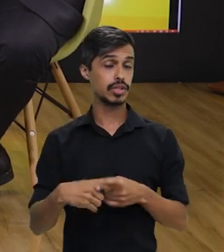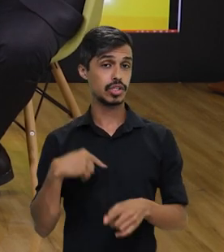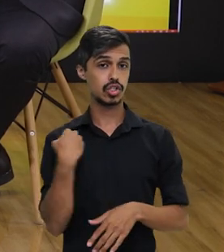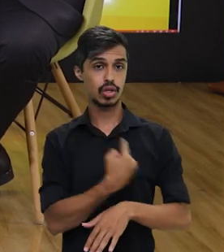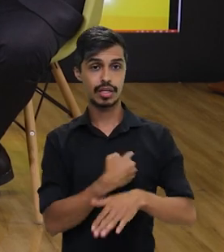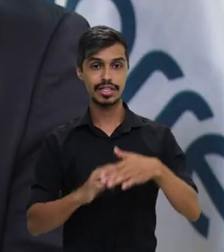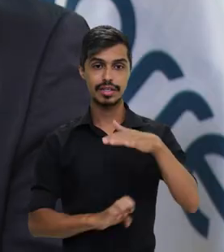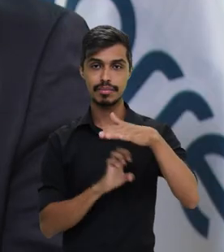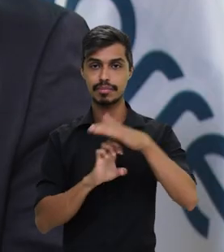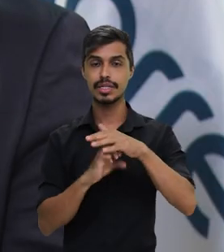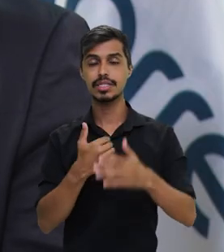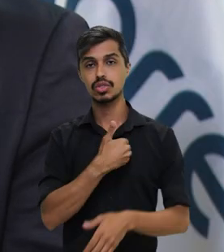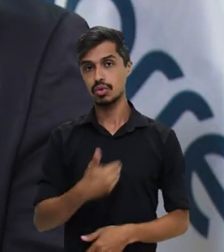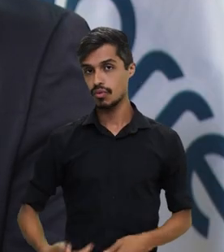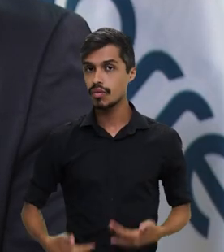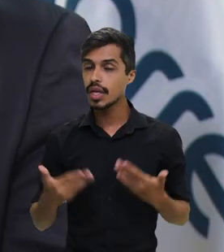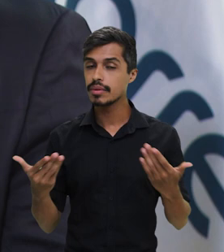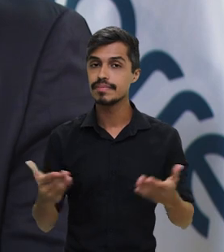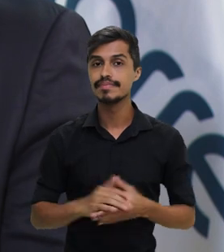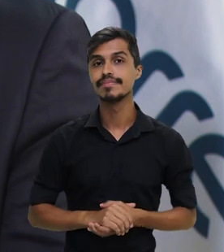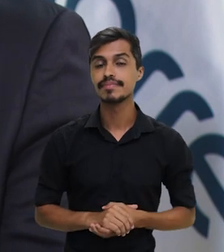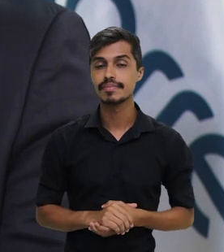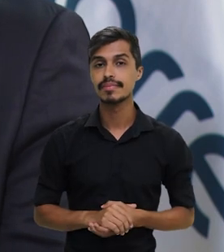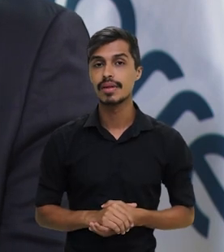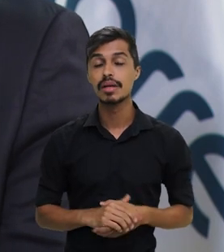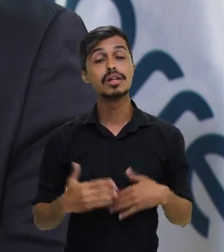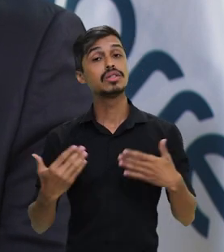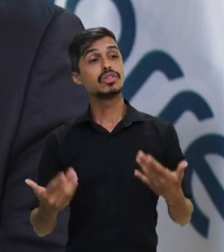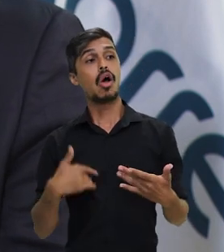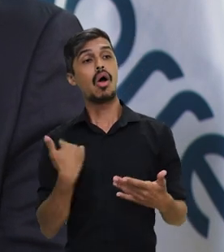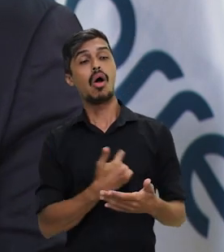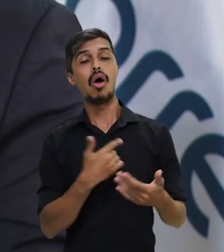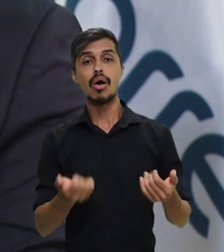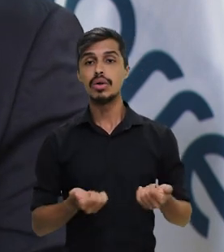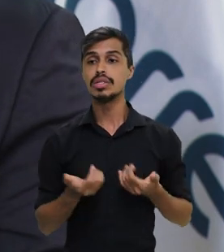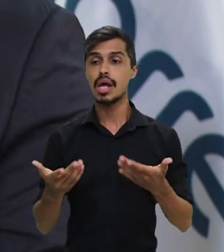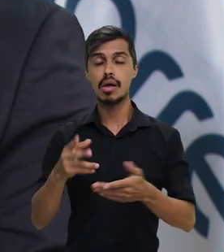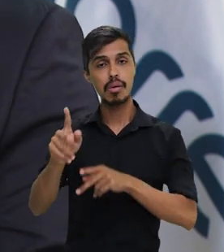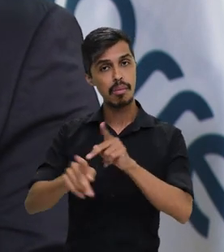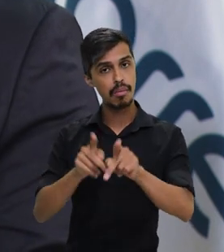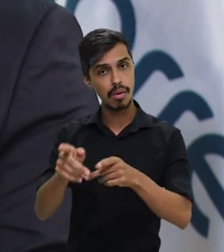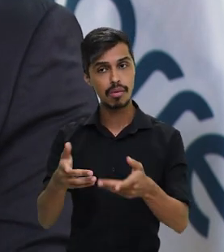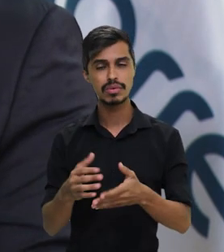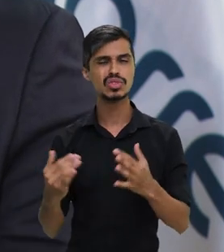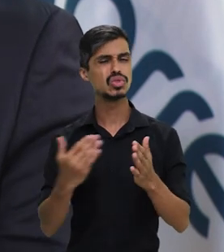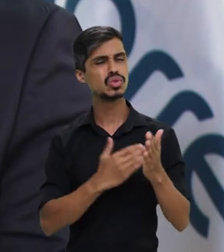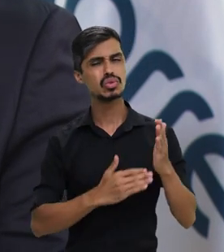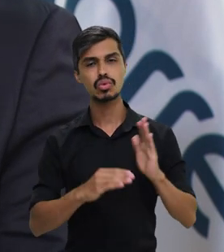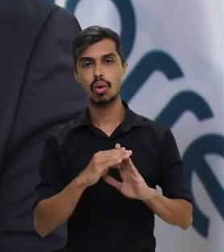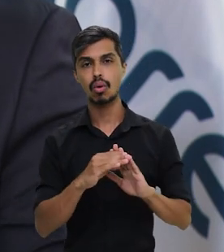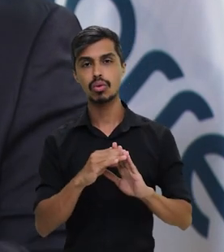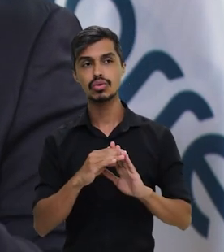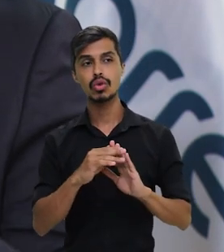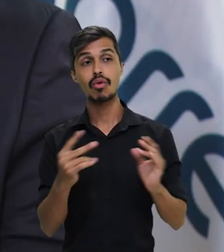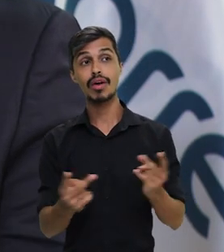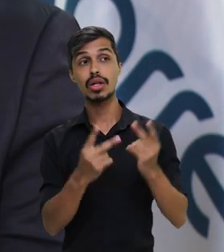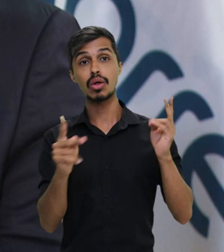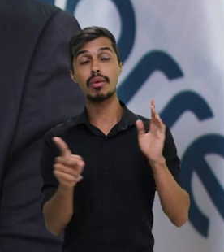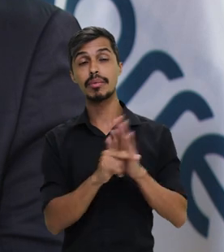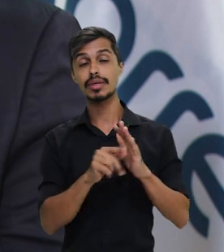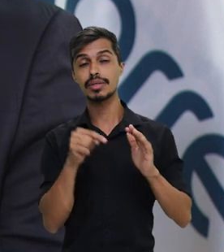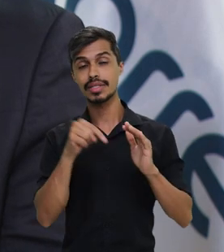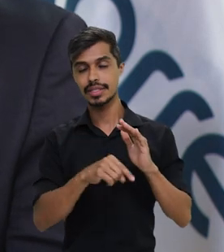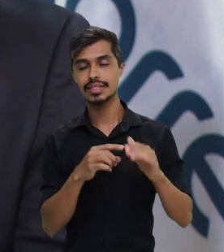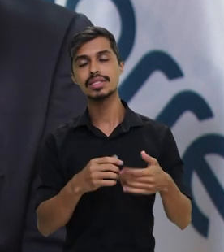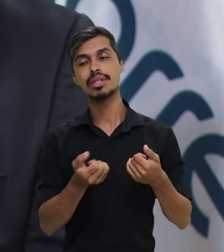quê? Nós somos uma empresa pública. Então, aqui, nós retribuímos para a população todo o valor que a